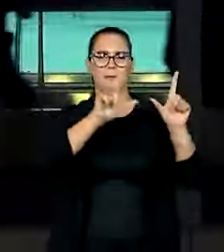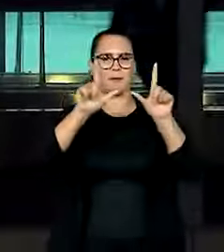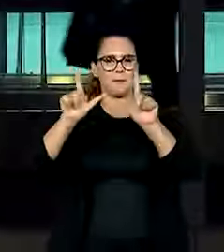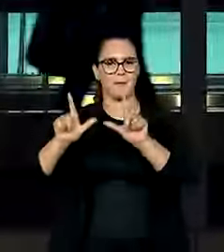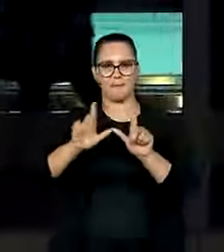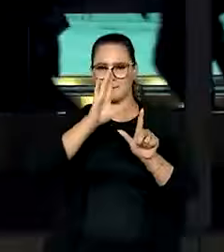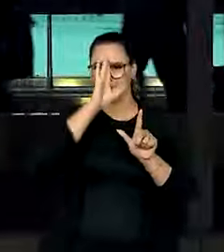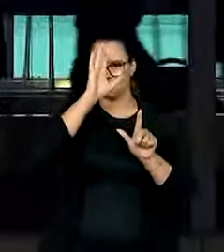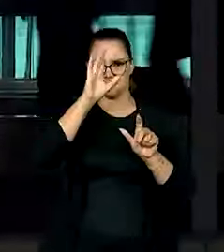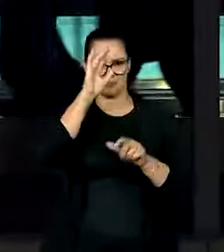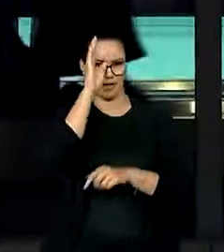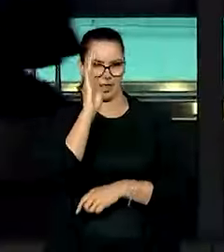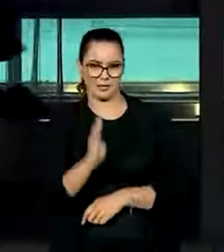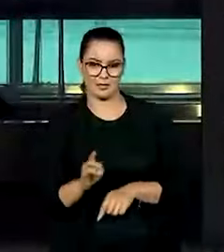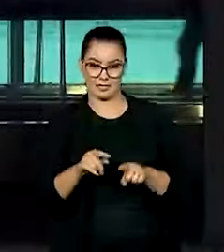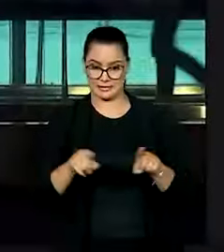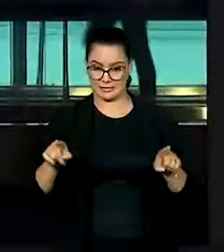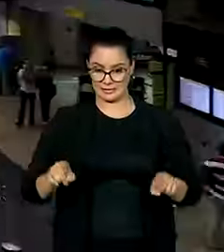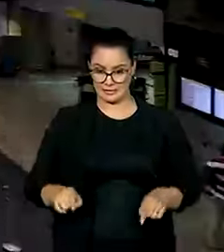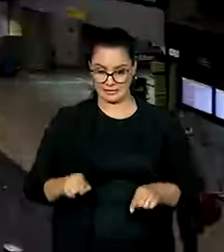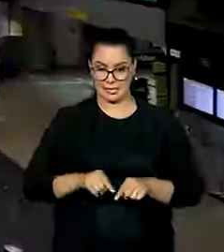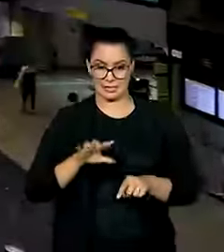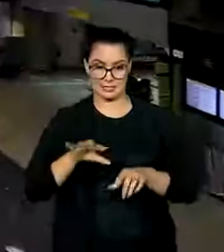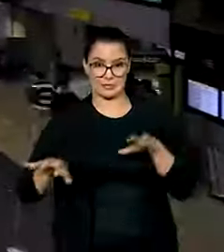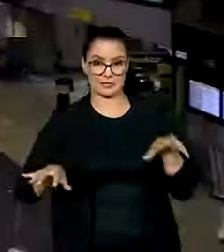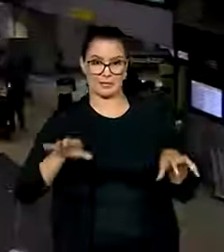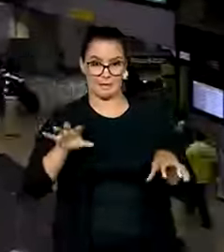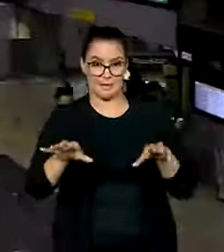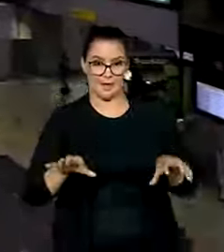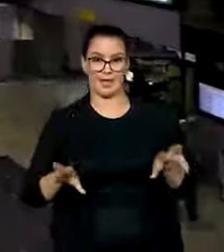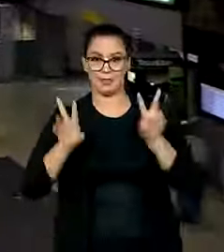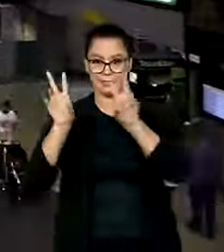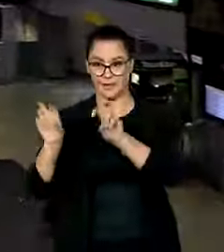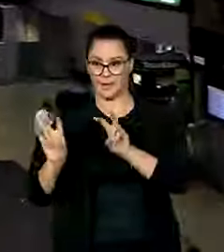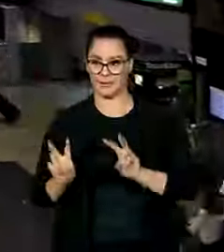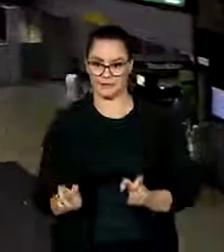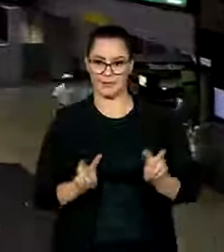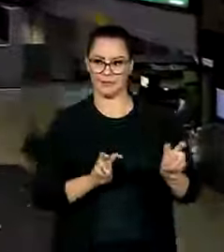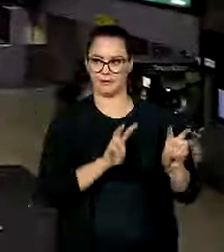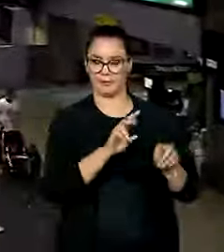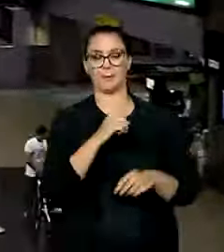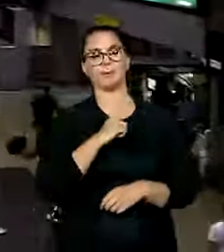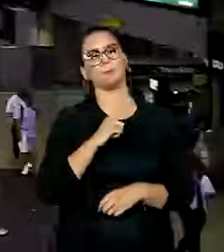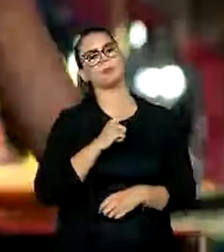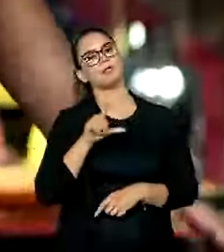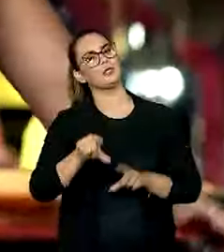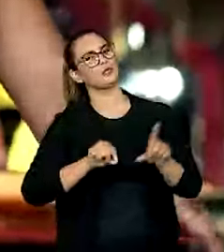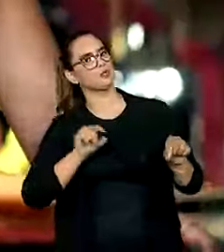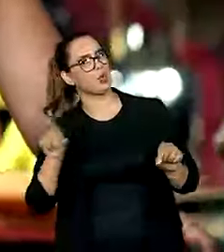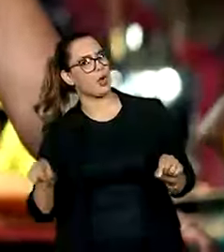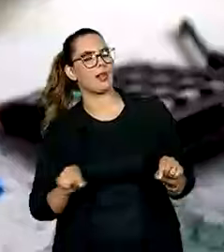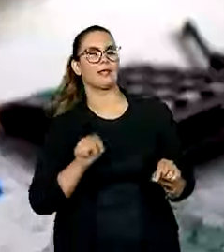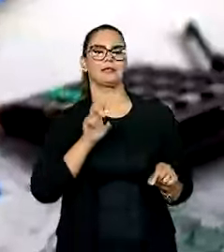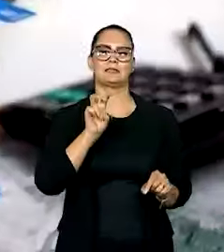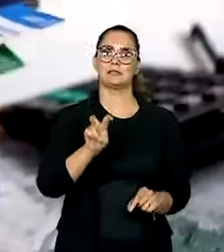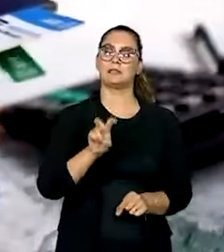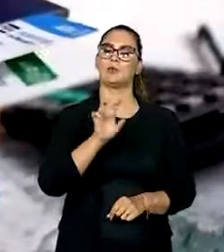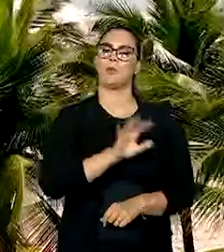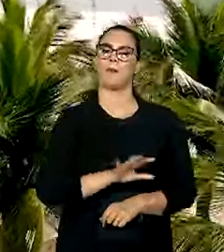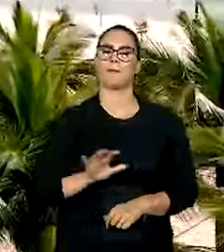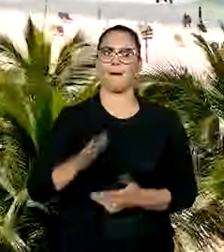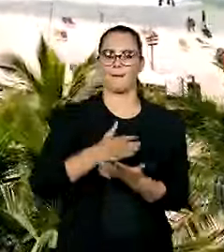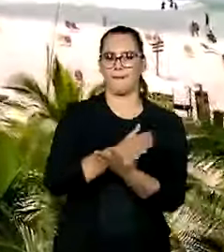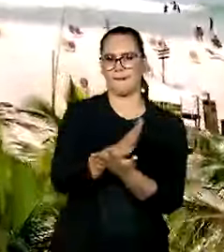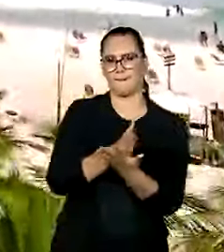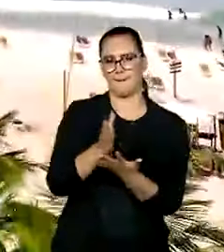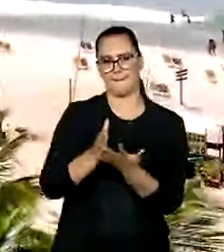turismo nacional, o salão será dividido em áreas temáticas que vão contemplar opções de cinco grandes eixos